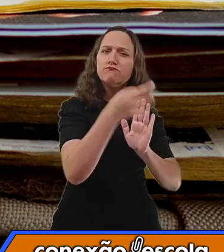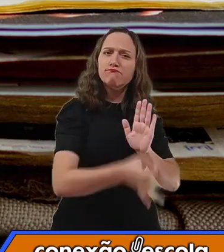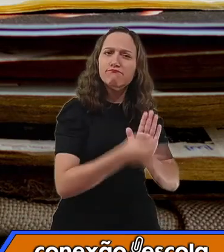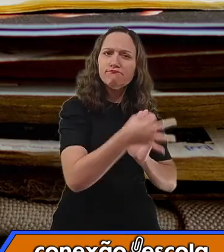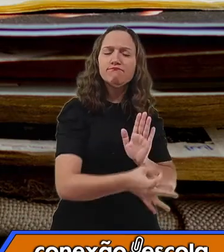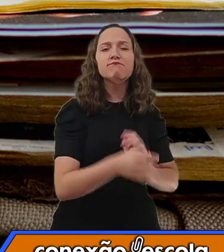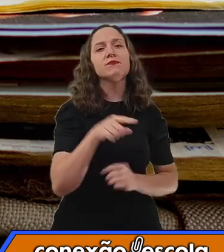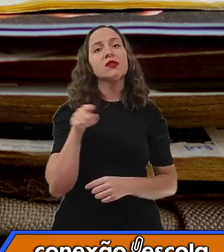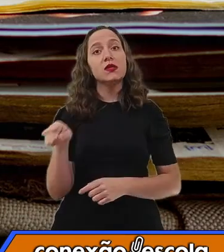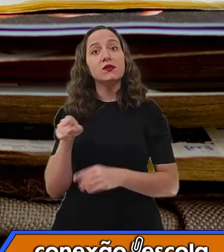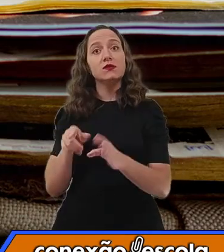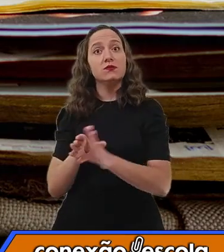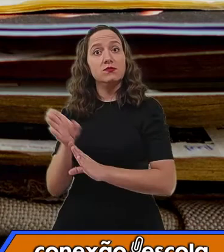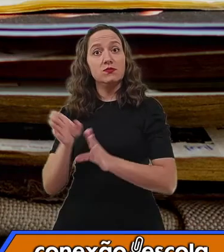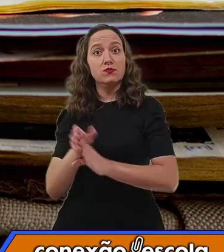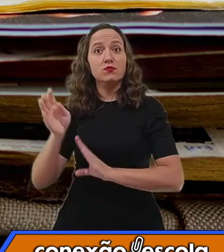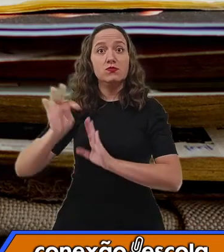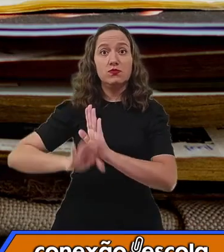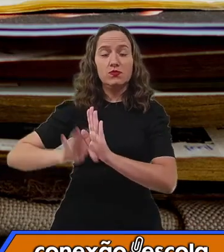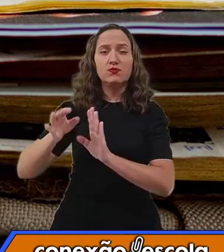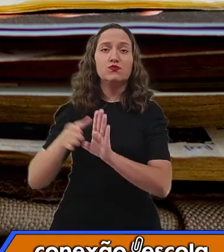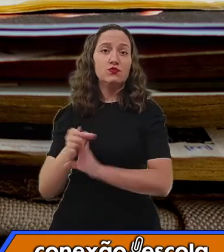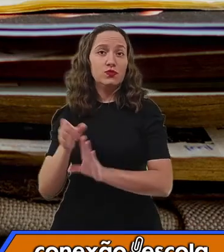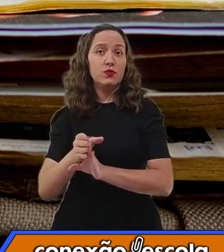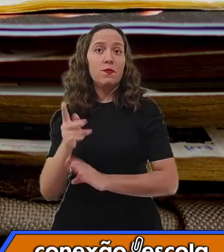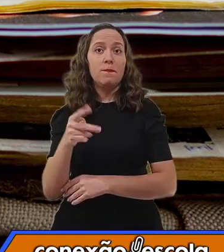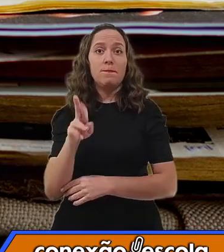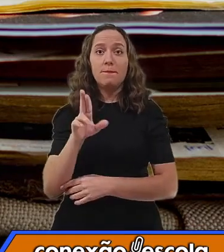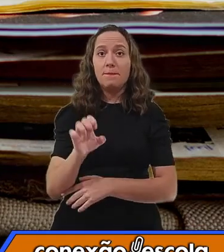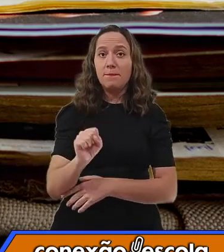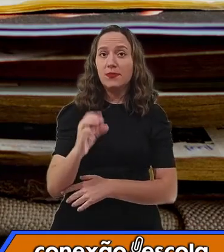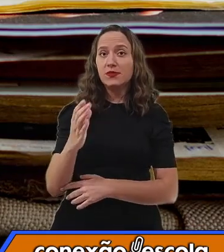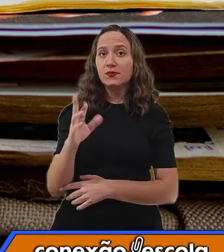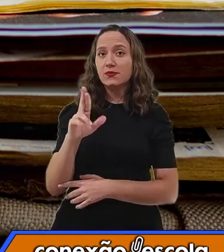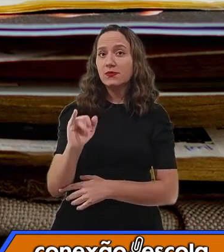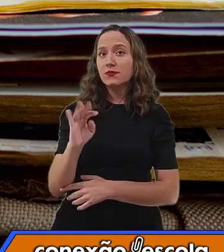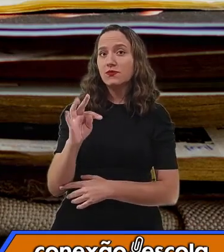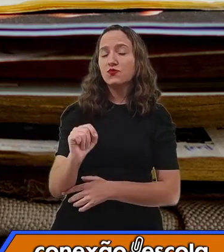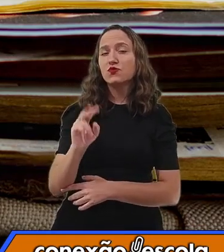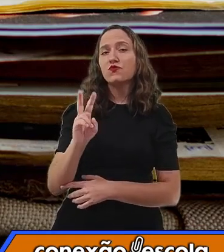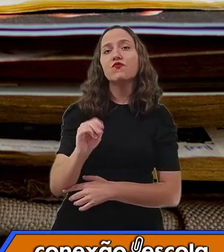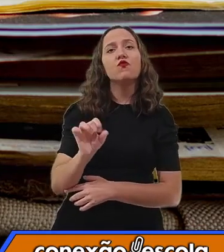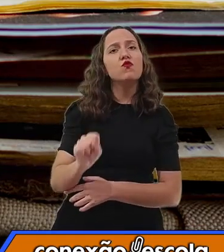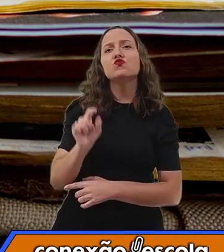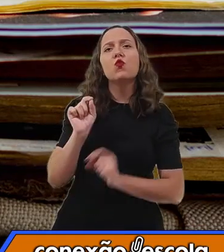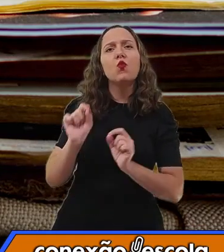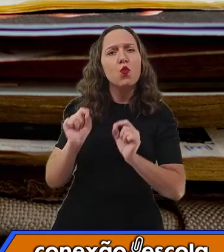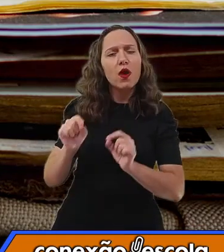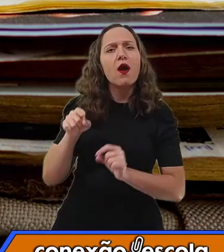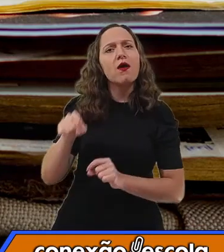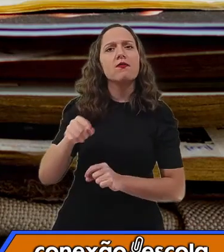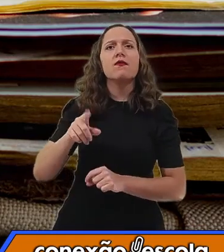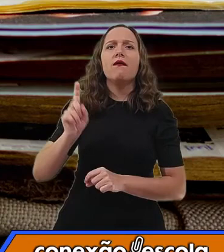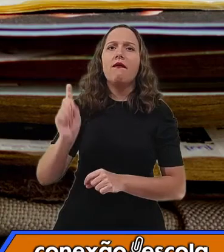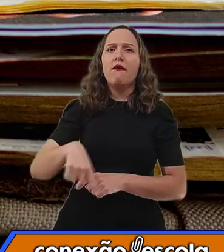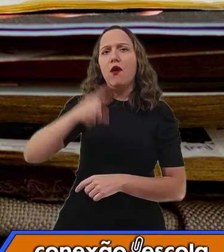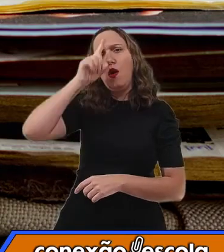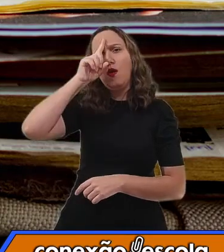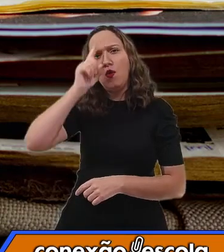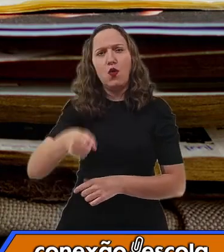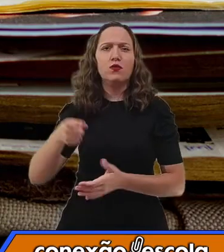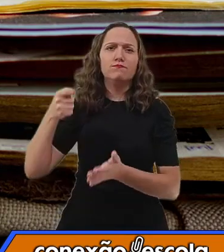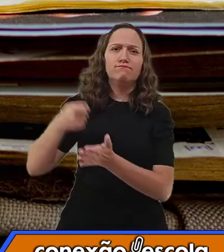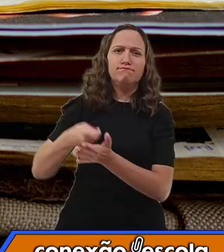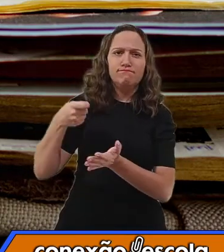textos instrucionais prescritivos, que ele vai... Passa mais uma mensagem de ordem, de